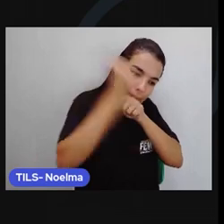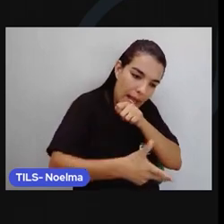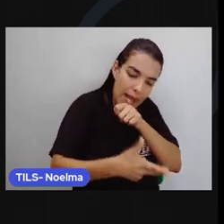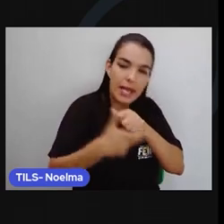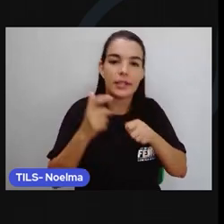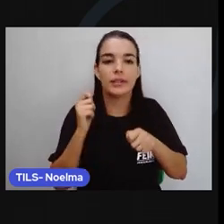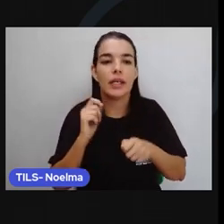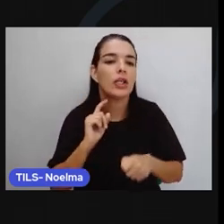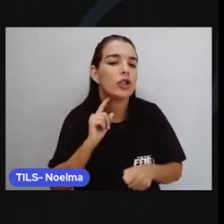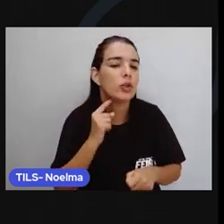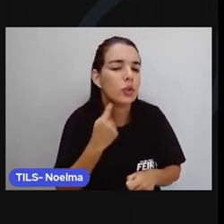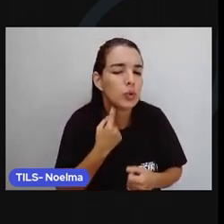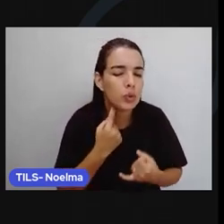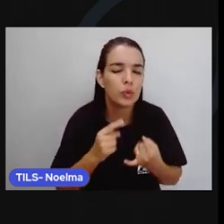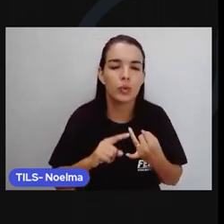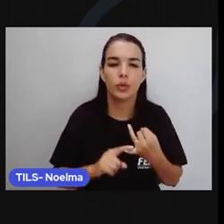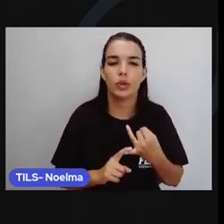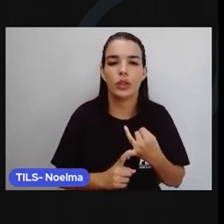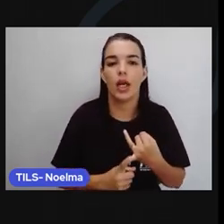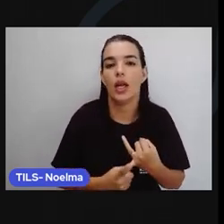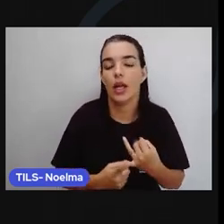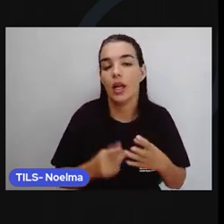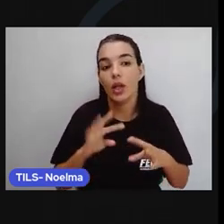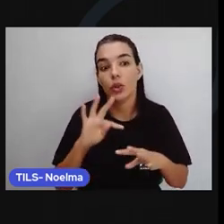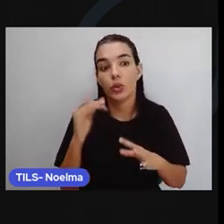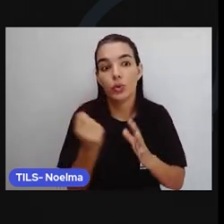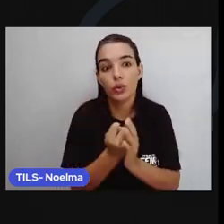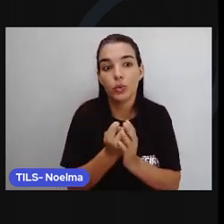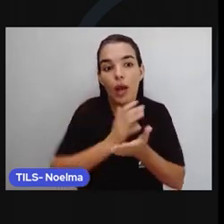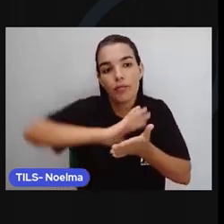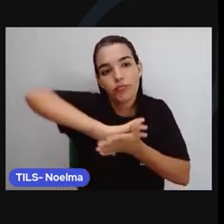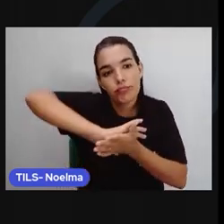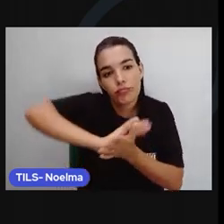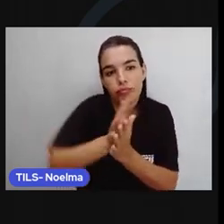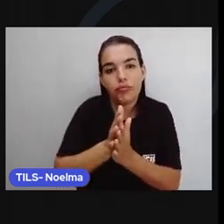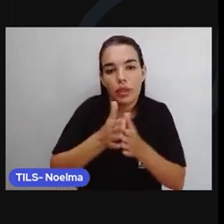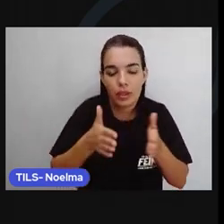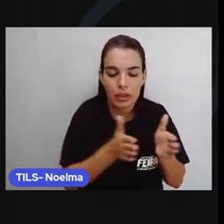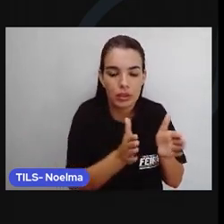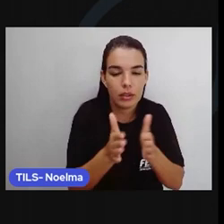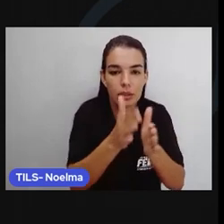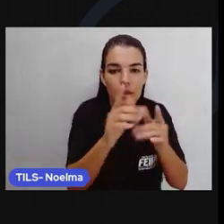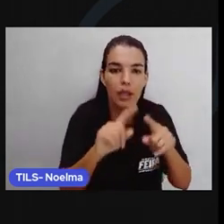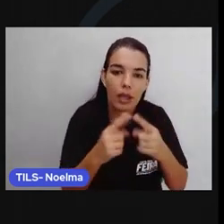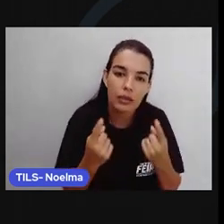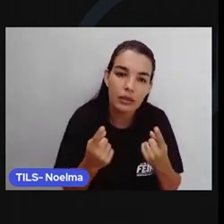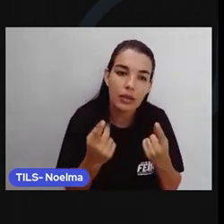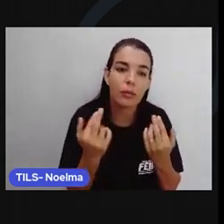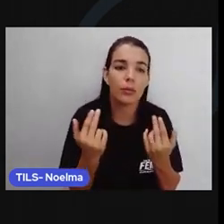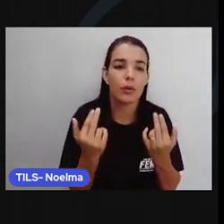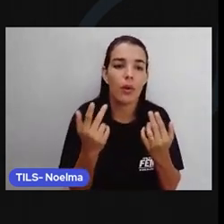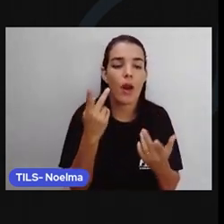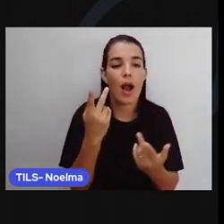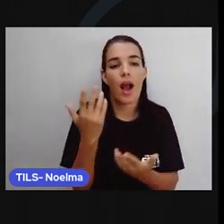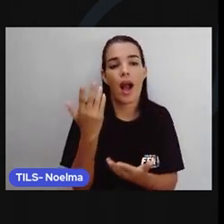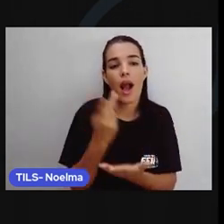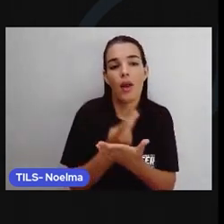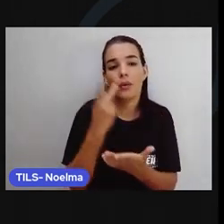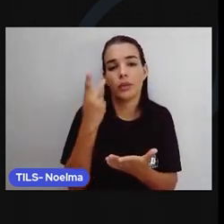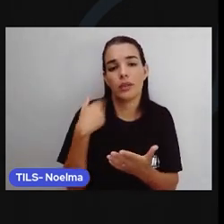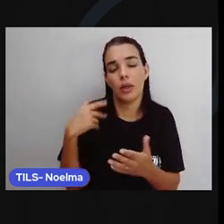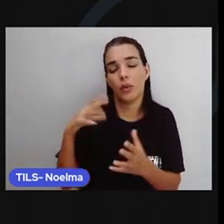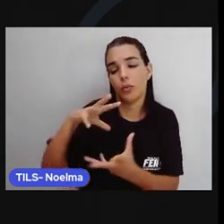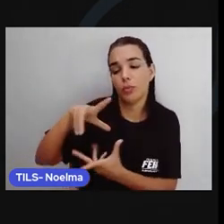esgotos Estão destruindo o rio E temos medo que aconteça aqui O mesmo que aconteceu Com o nosso